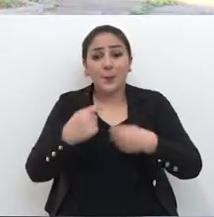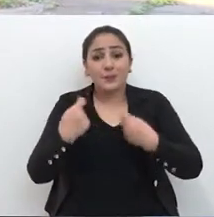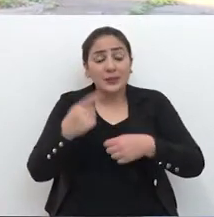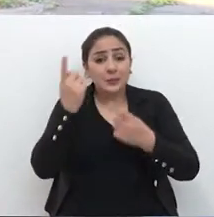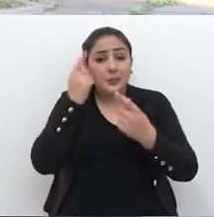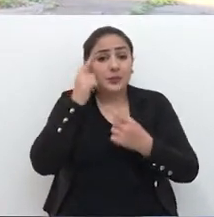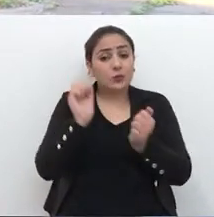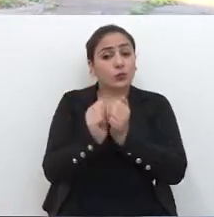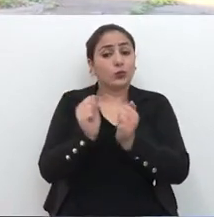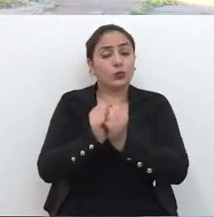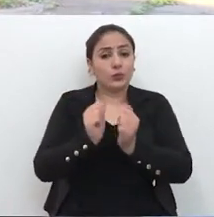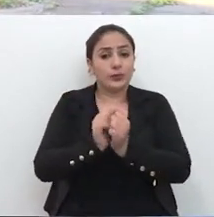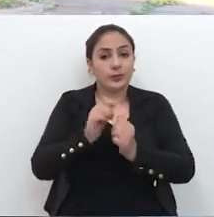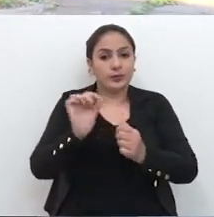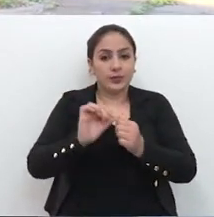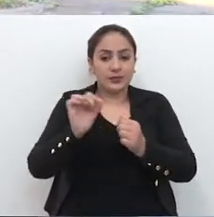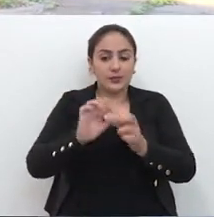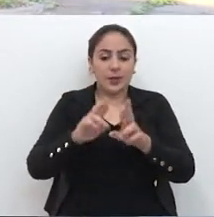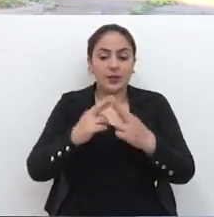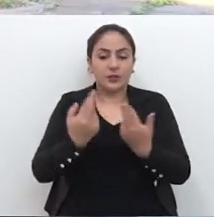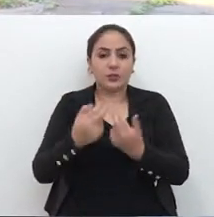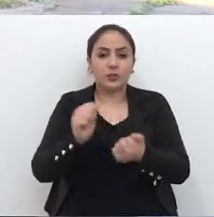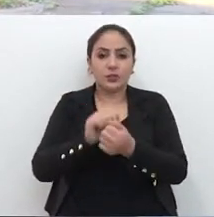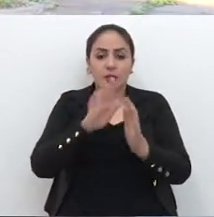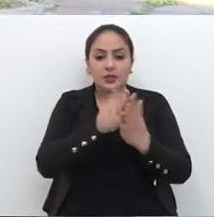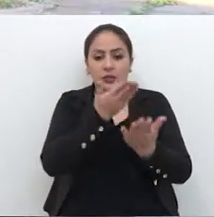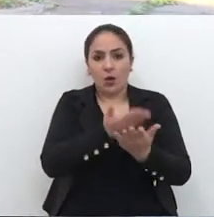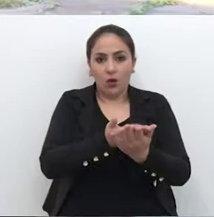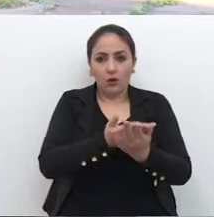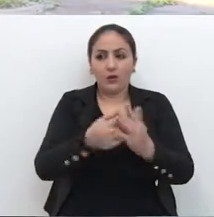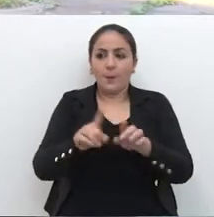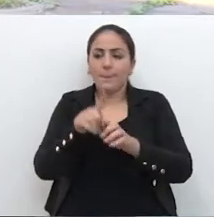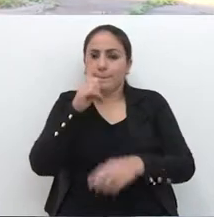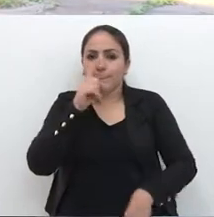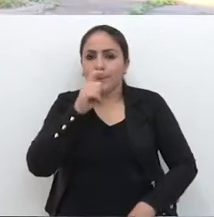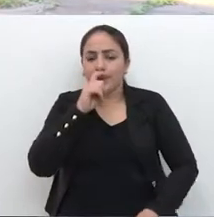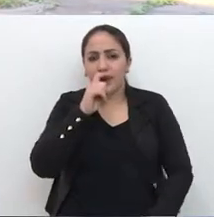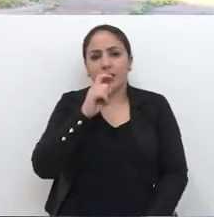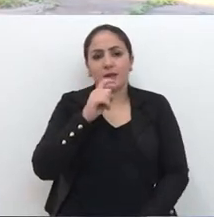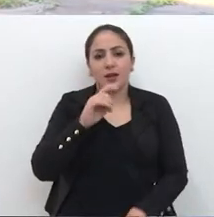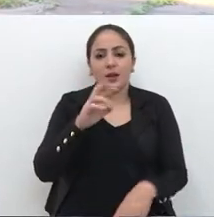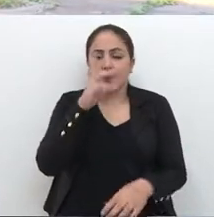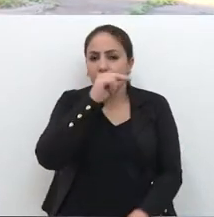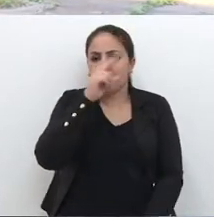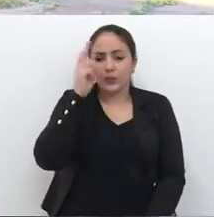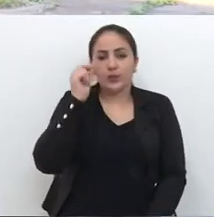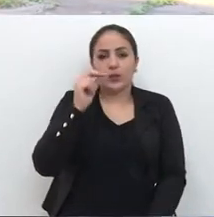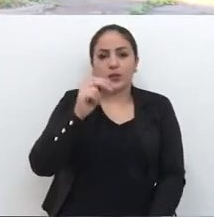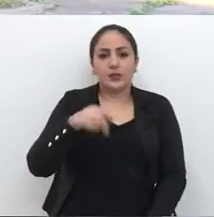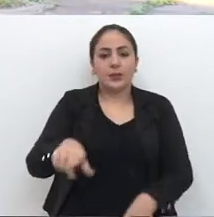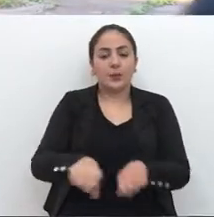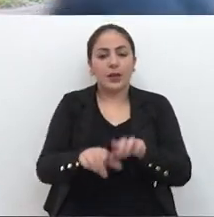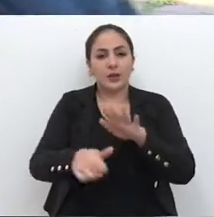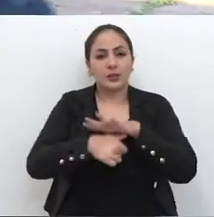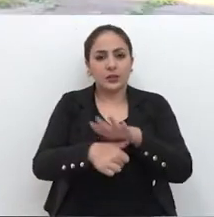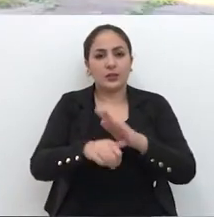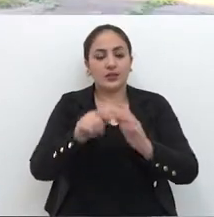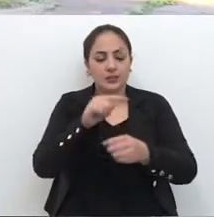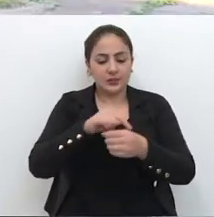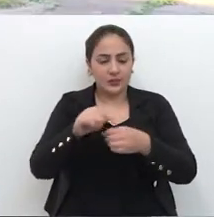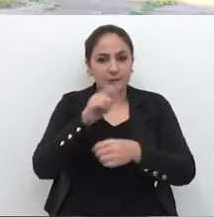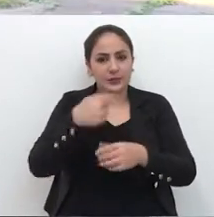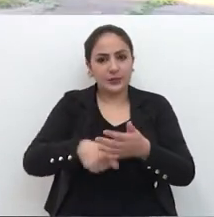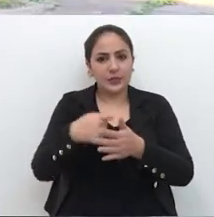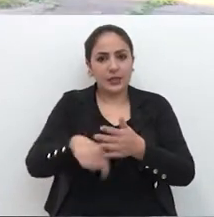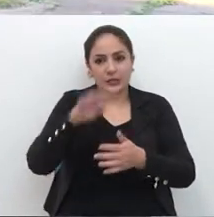enfim. Nós temos que pensar junto, fazer uma reunião entre o colégio, os pais, a prefeitura, as autoridades da